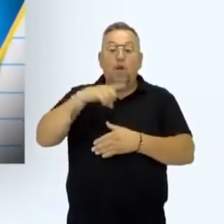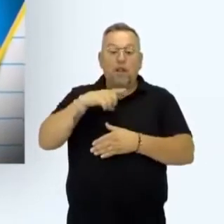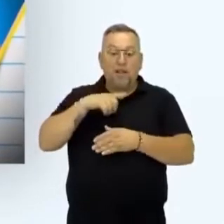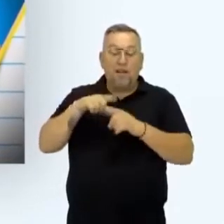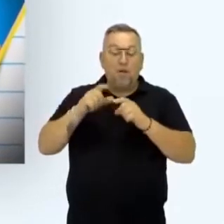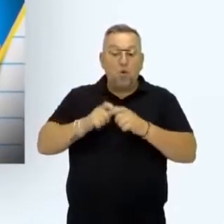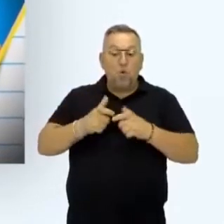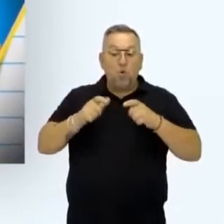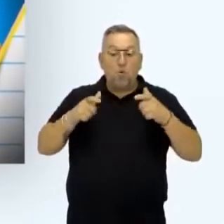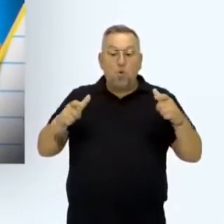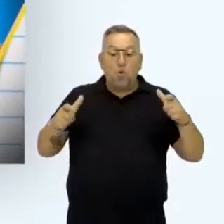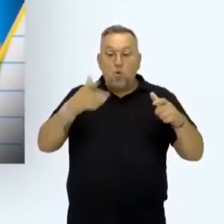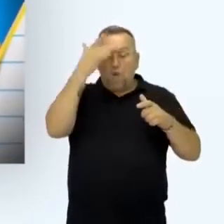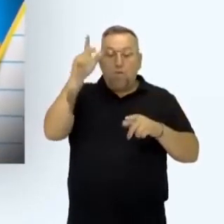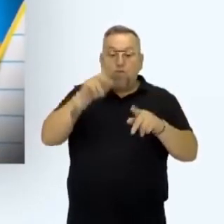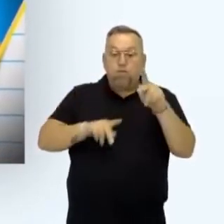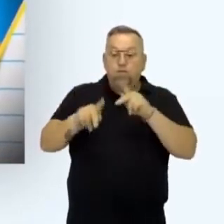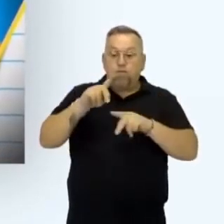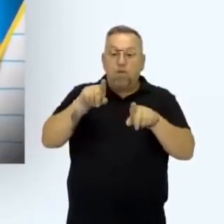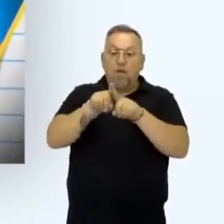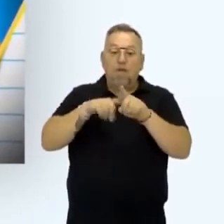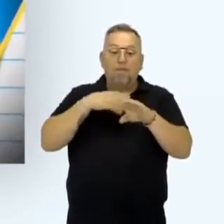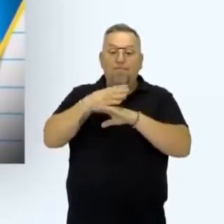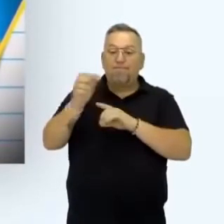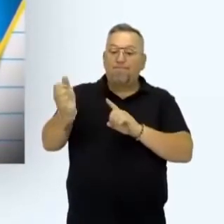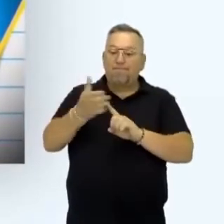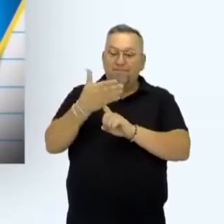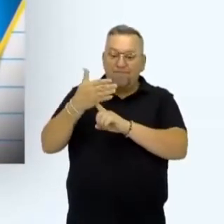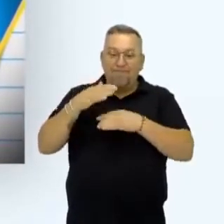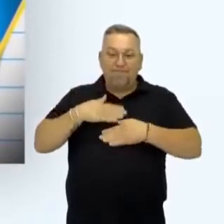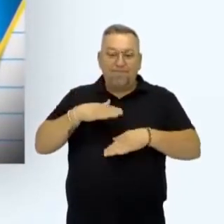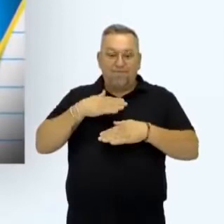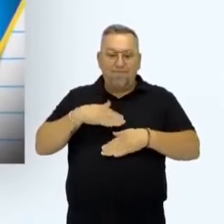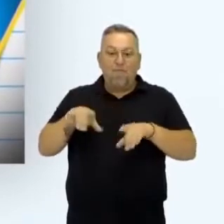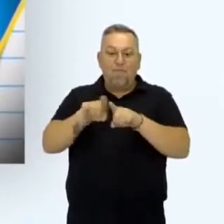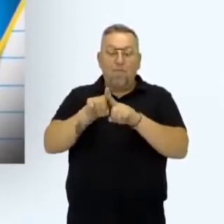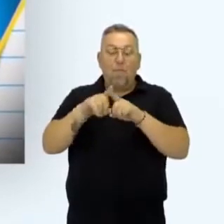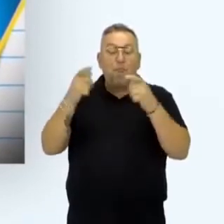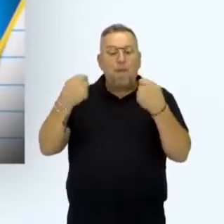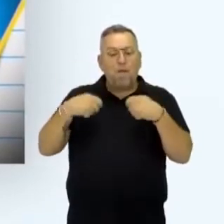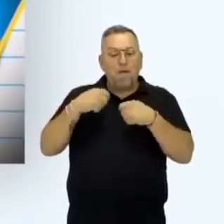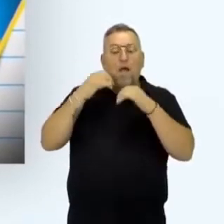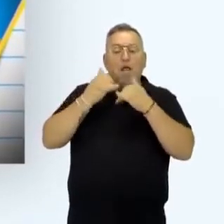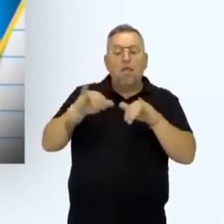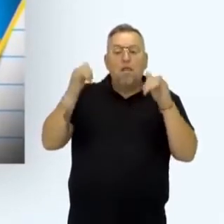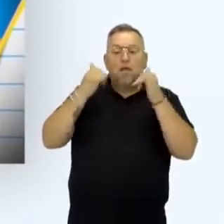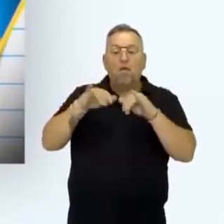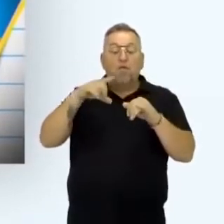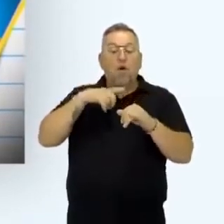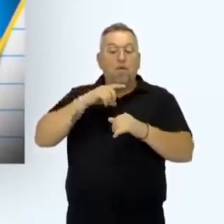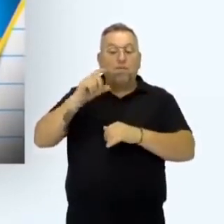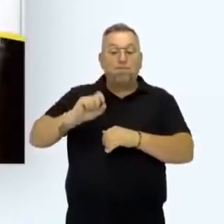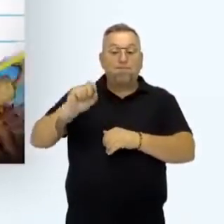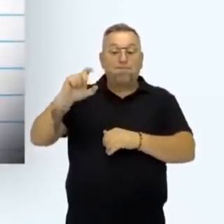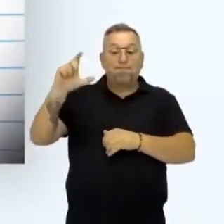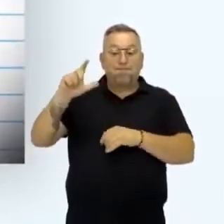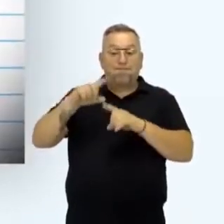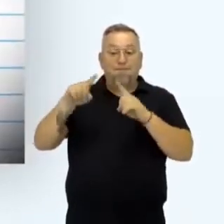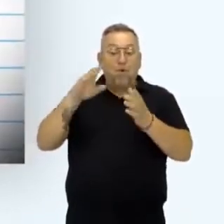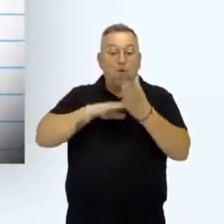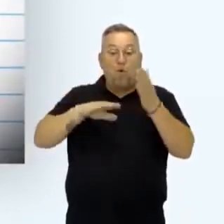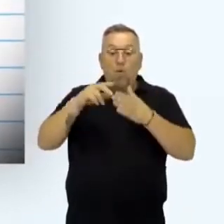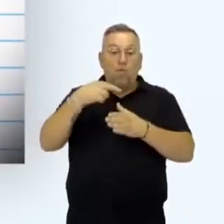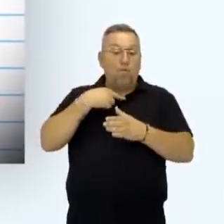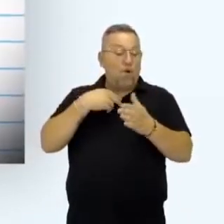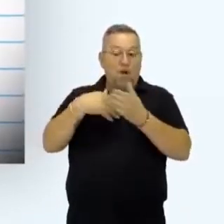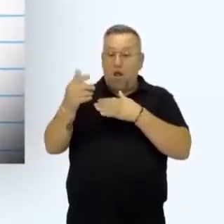Com o crescimento populacional e a demanda por maior acesso à tecnologia e conforto em curso, a necessidade de energia só tende a aumentar. Contudo, não